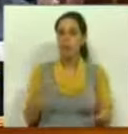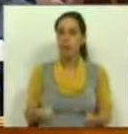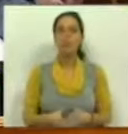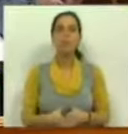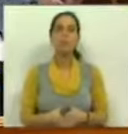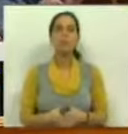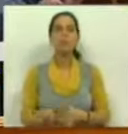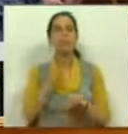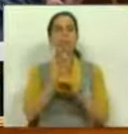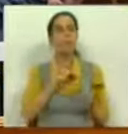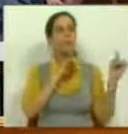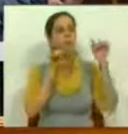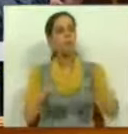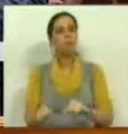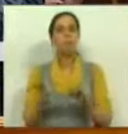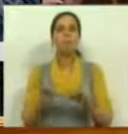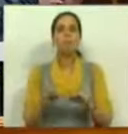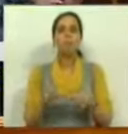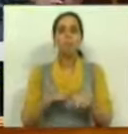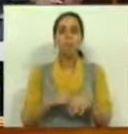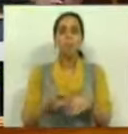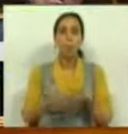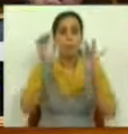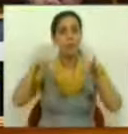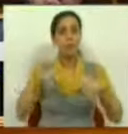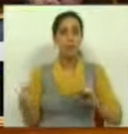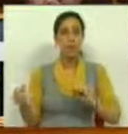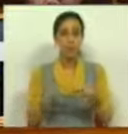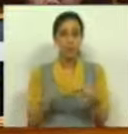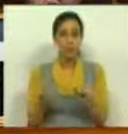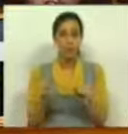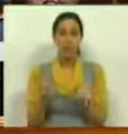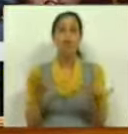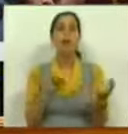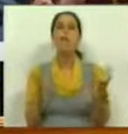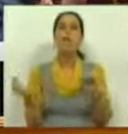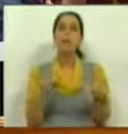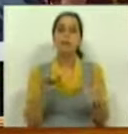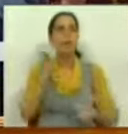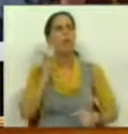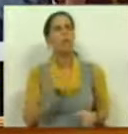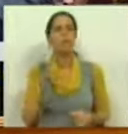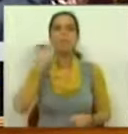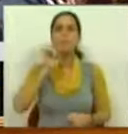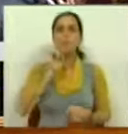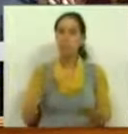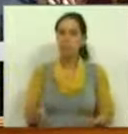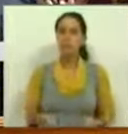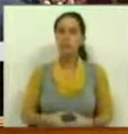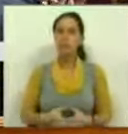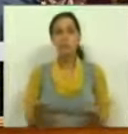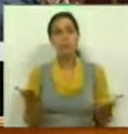quando chegamos precisamente ao término deste debate, um debate que é naturalmente um debate importante